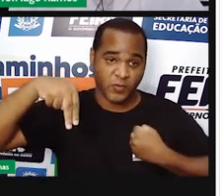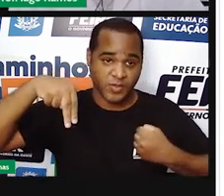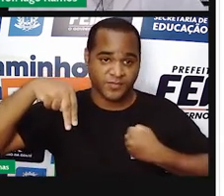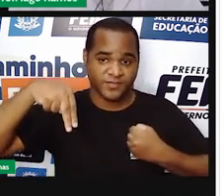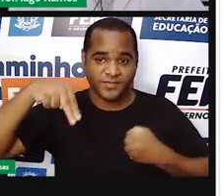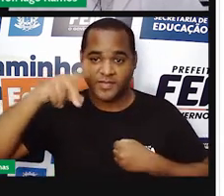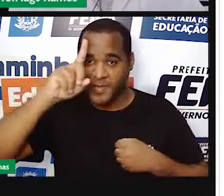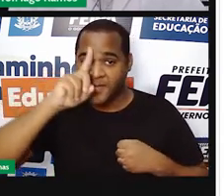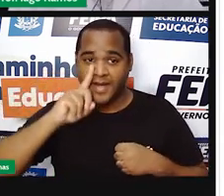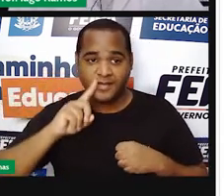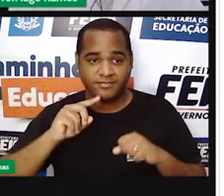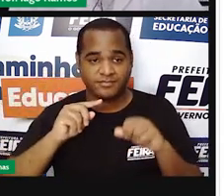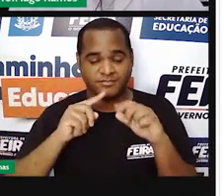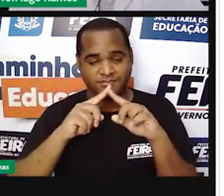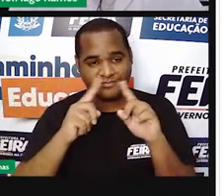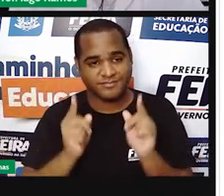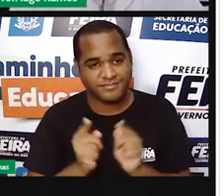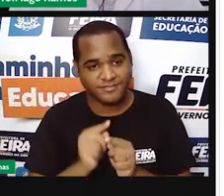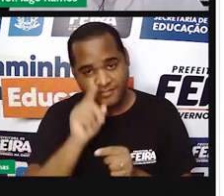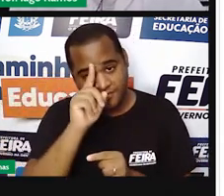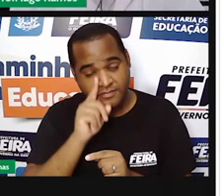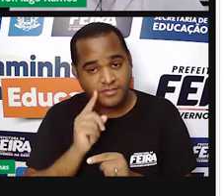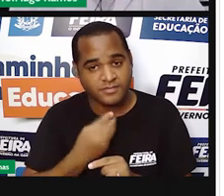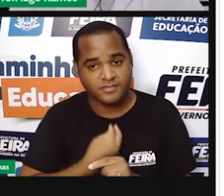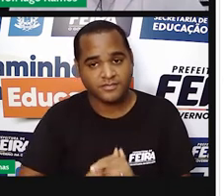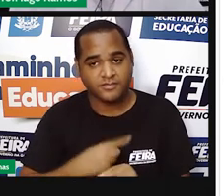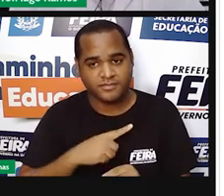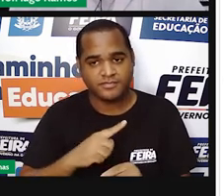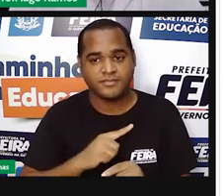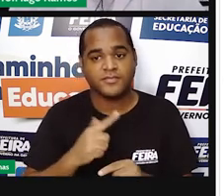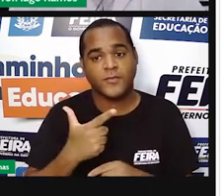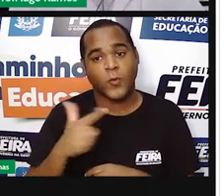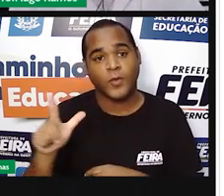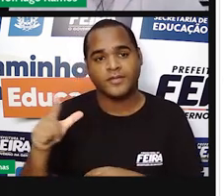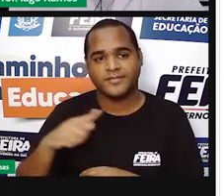forma de representar número real é através do número natural.